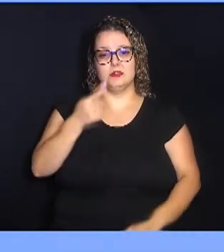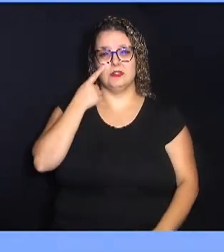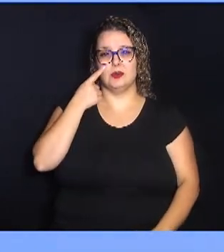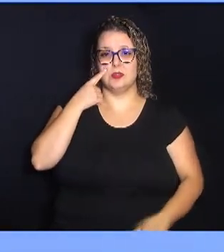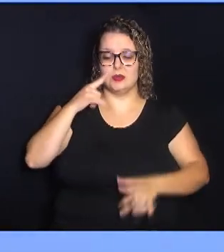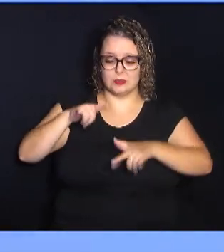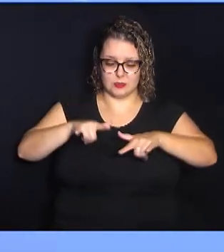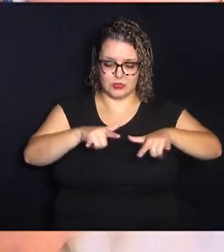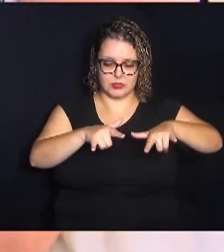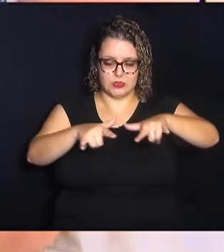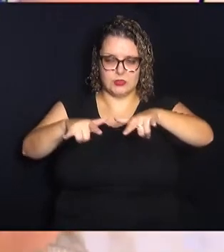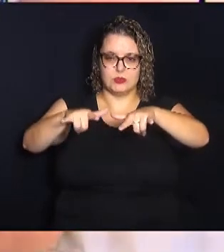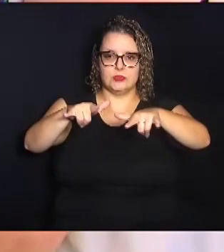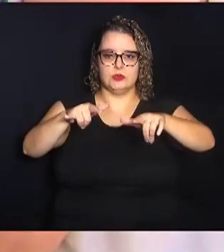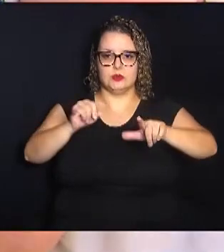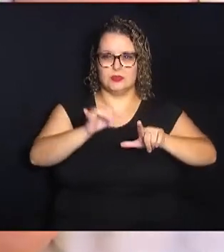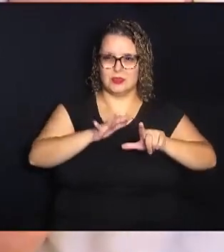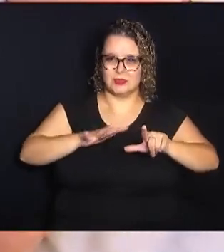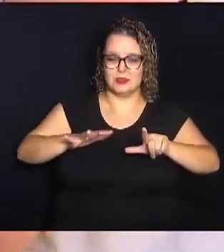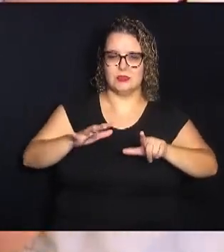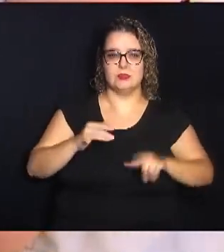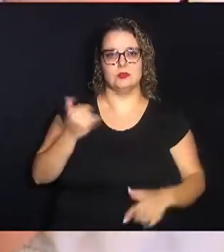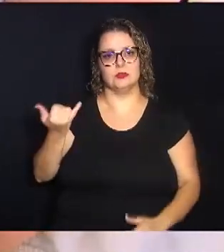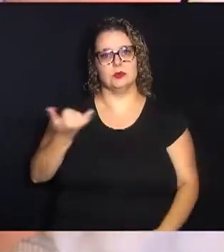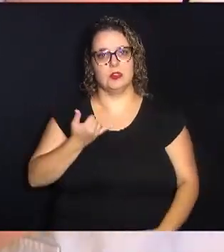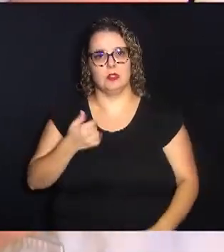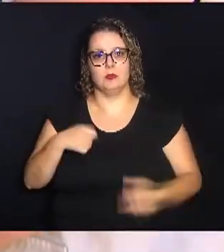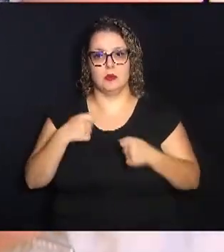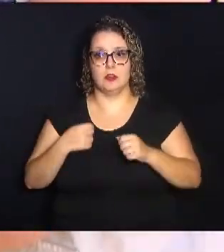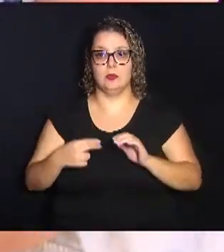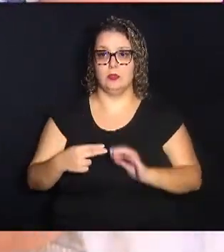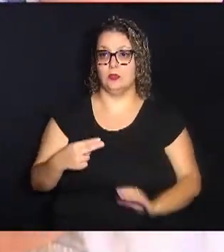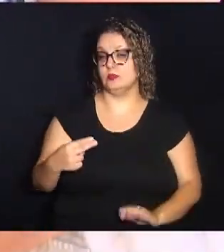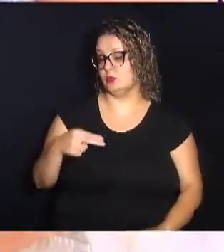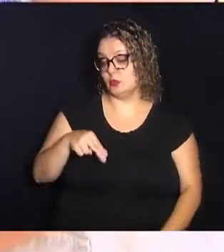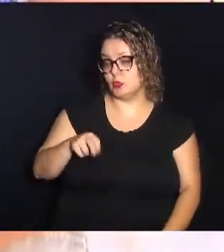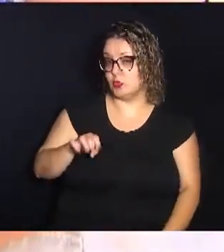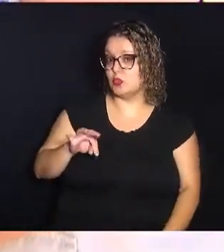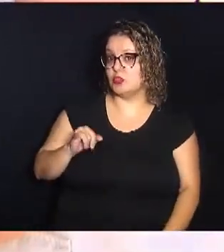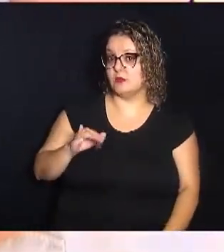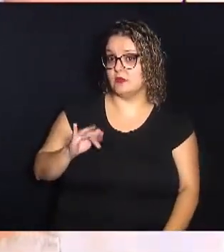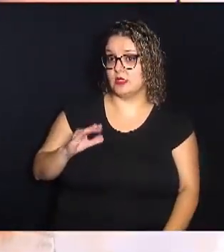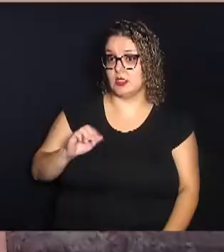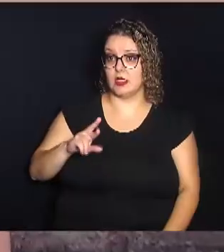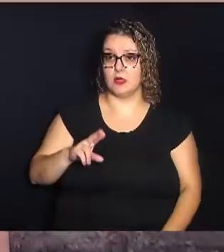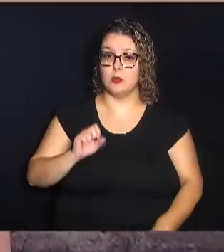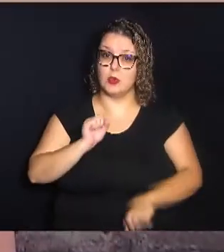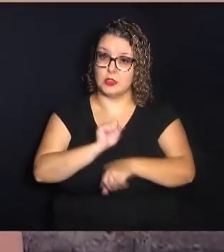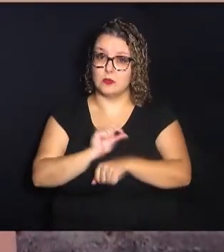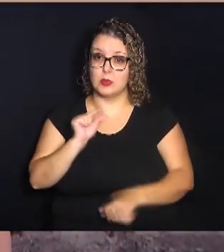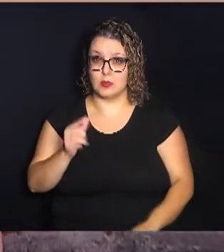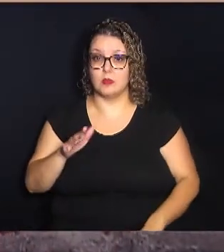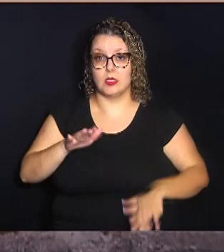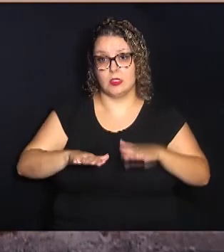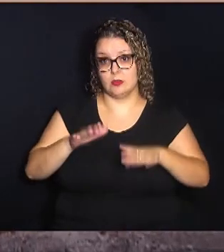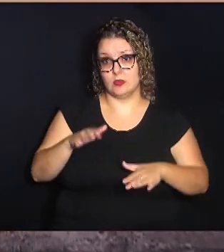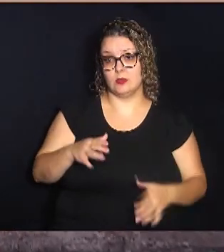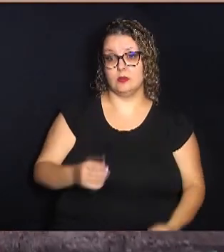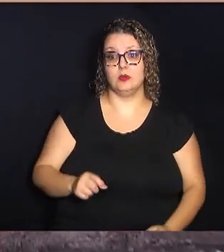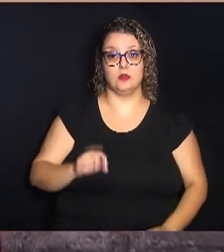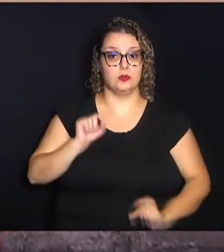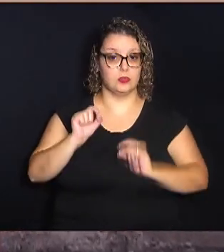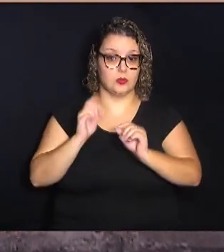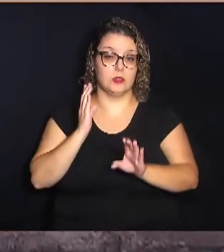drone, com essas imagens. E aí isso nos diz, preciso notificar rapidamente aquele proprietário? Posso esperar um pouquinho? Dependendo daquilo que eu